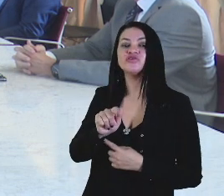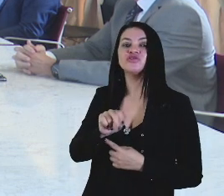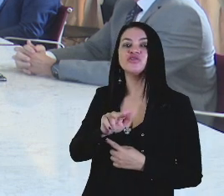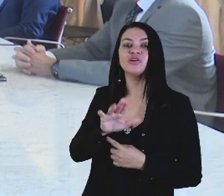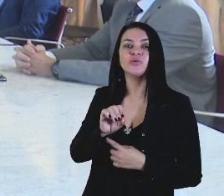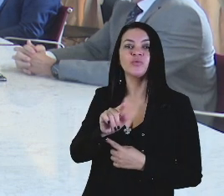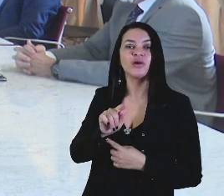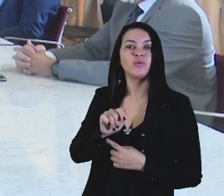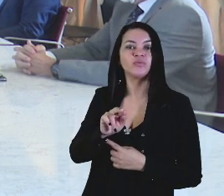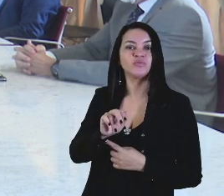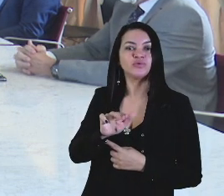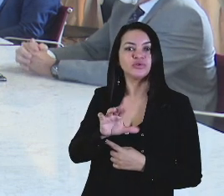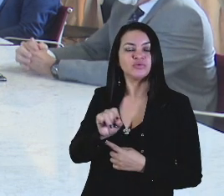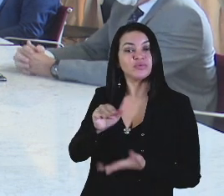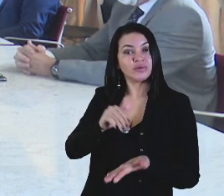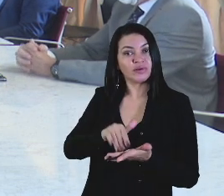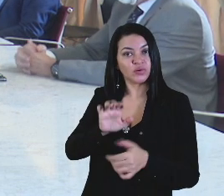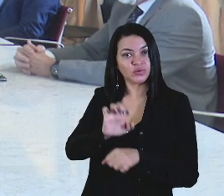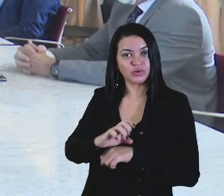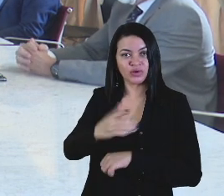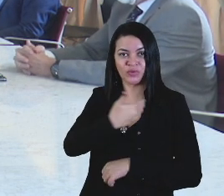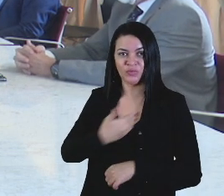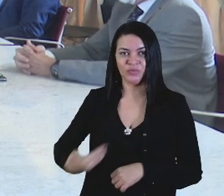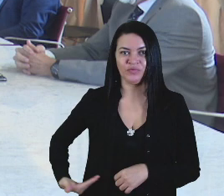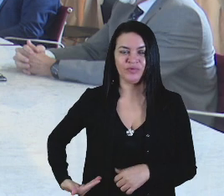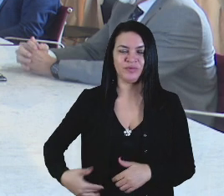Galdino, secretário de Estado de Governo.